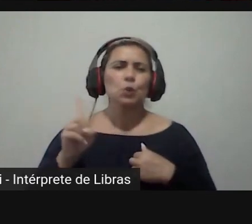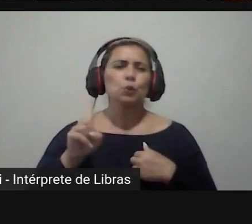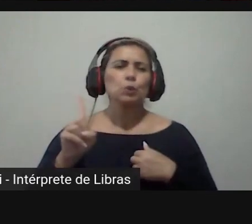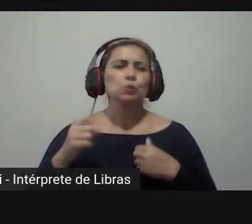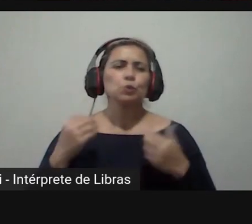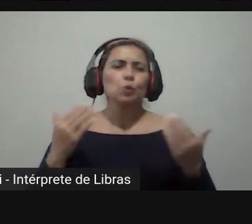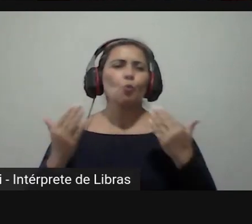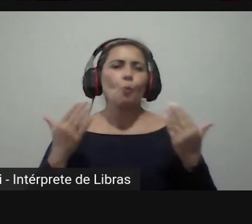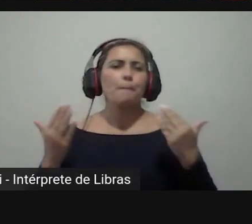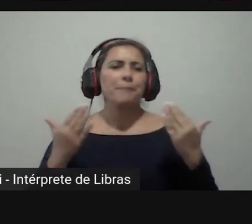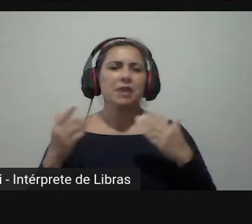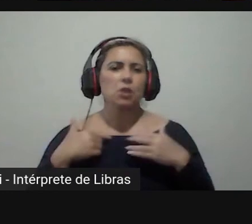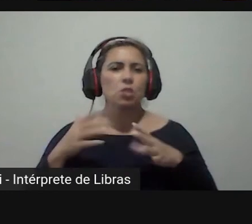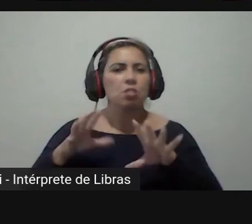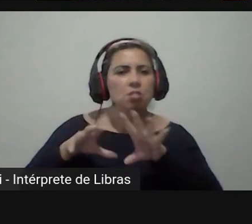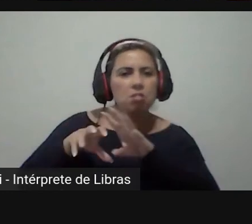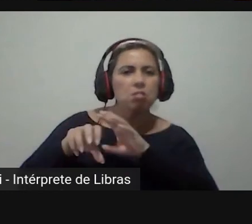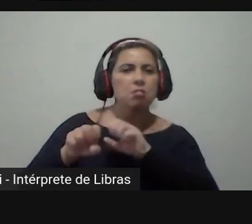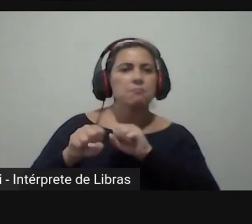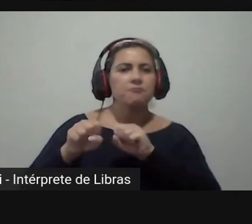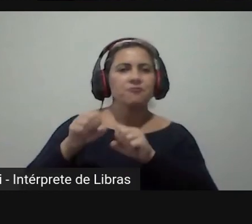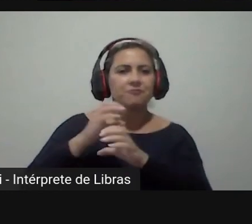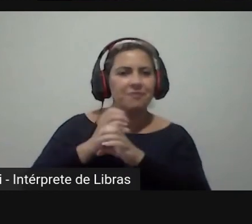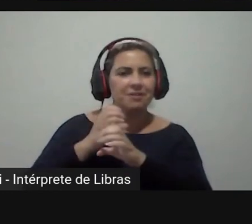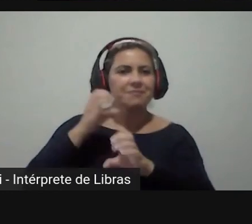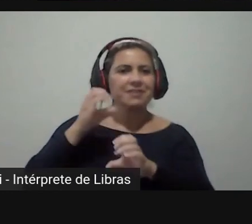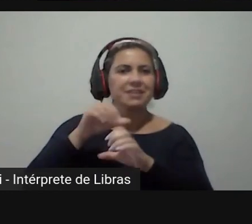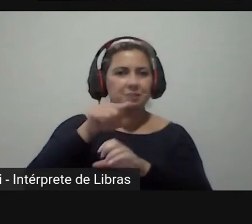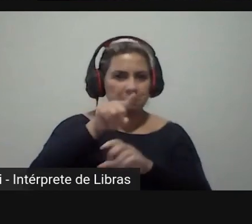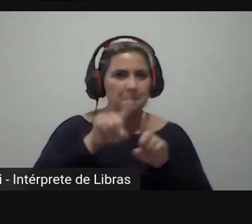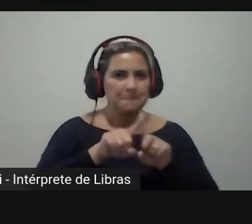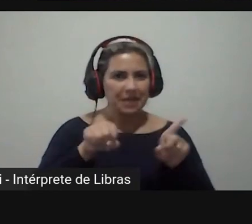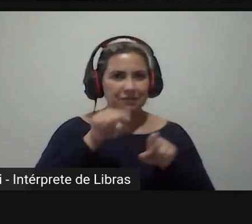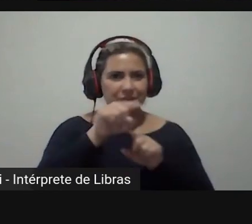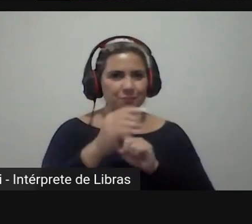então eu entendo que você poderia me ajudar pode ser?